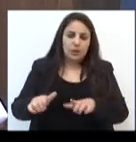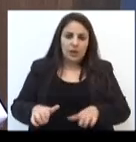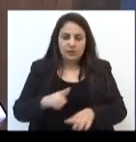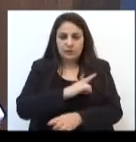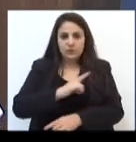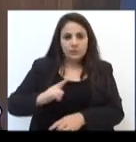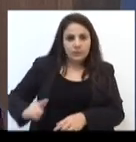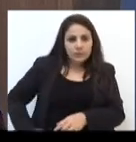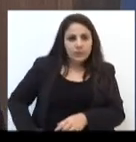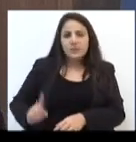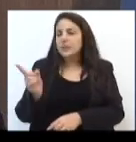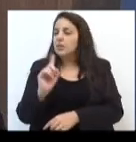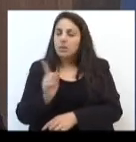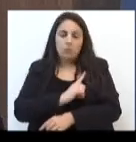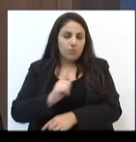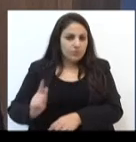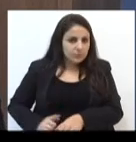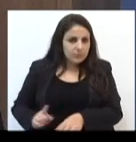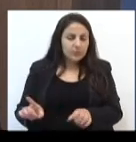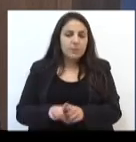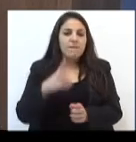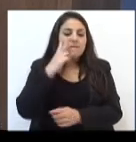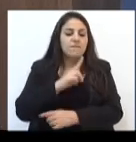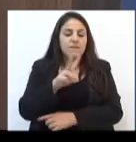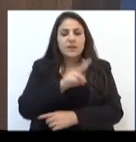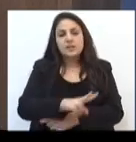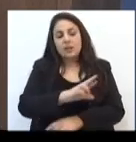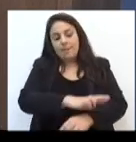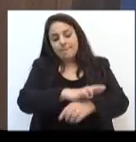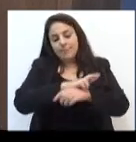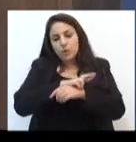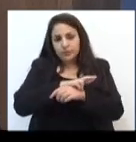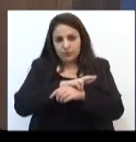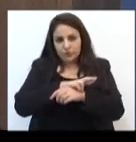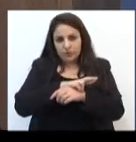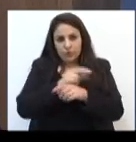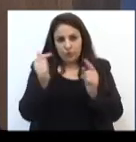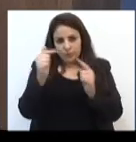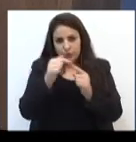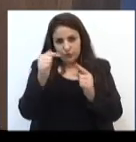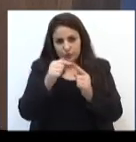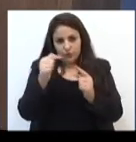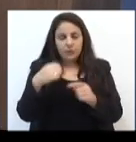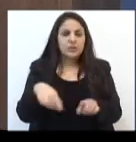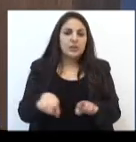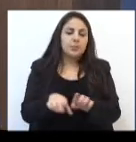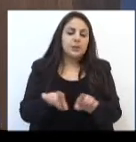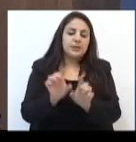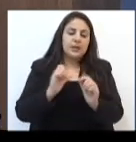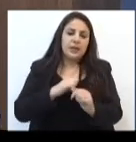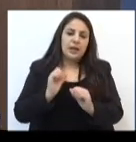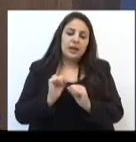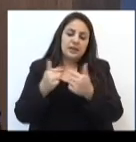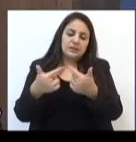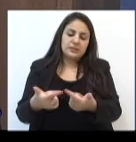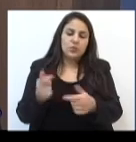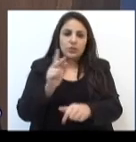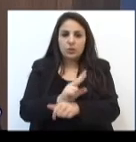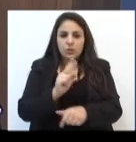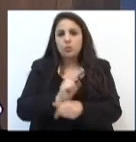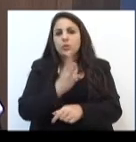governamentais quanto não governamentais, que visam proteger crianças e adolescentes. Então, ali tem ações que